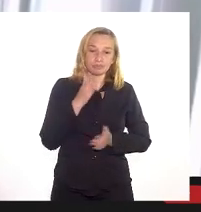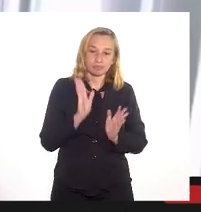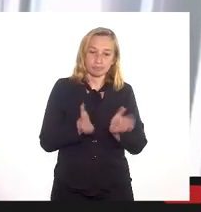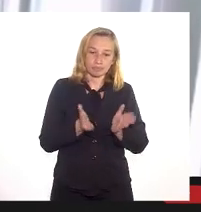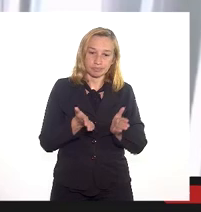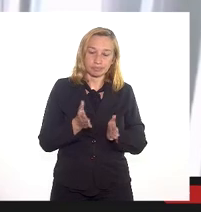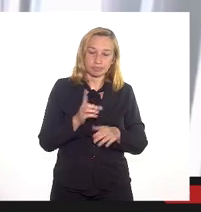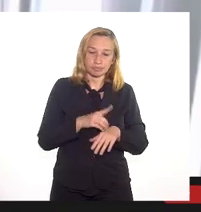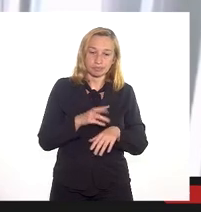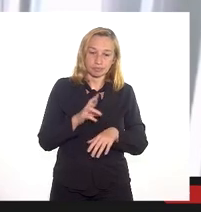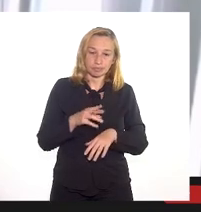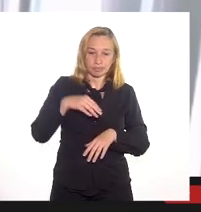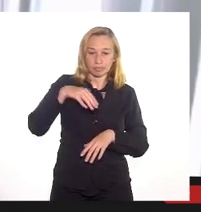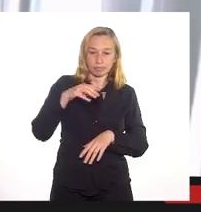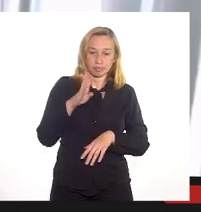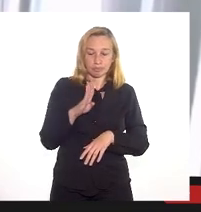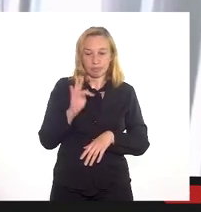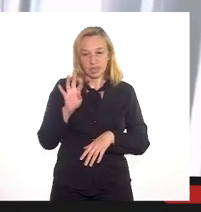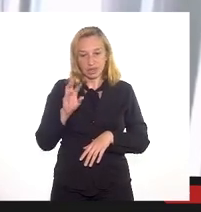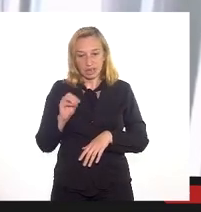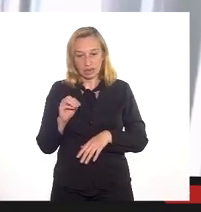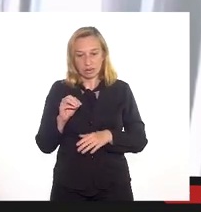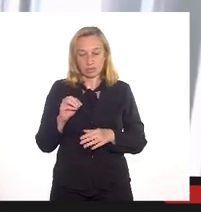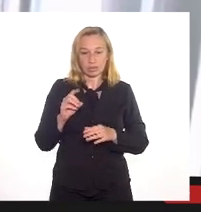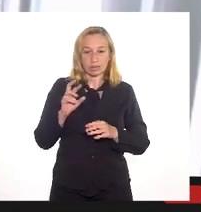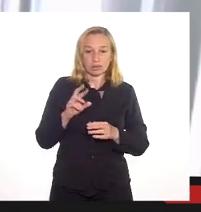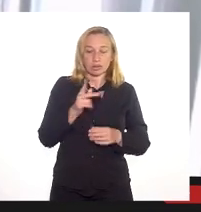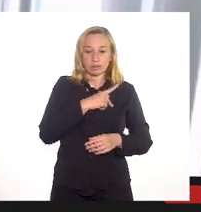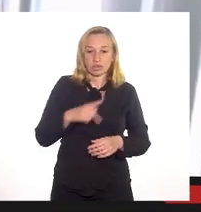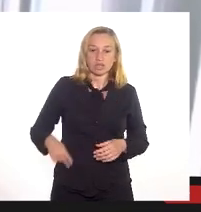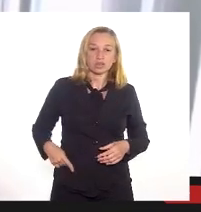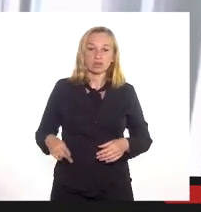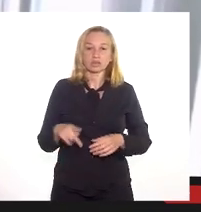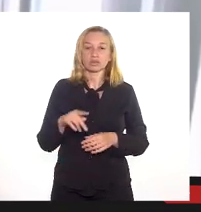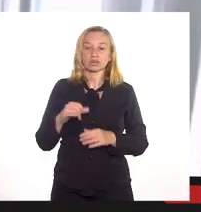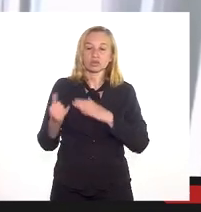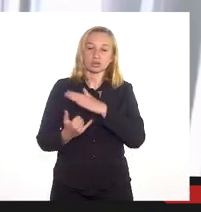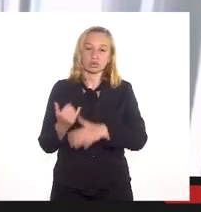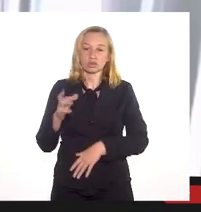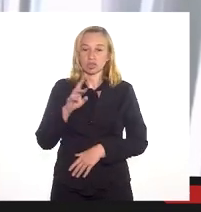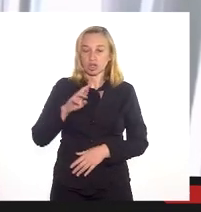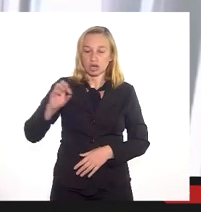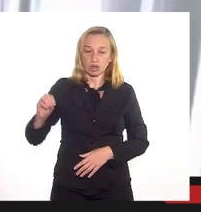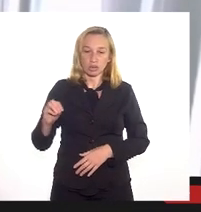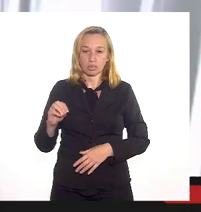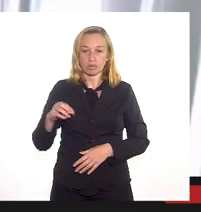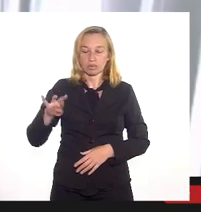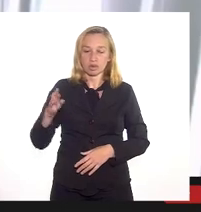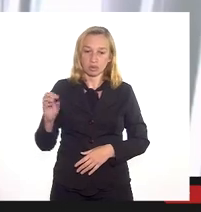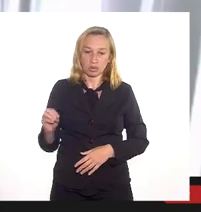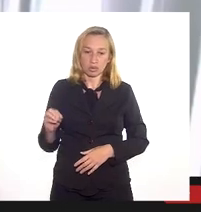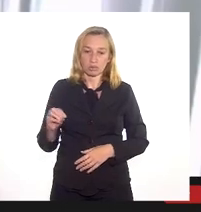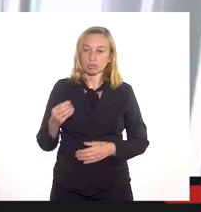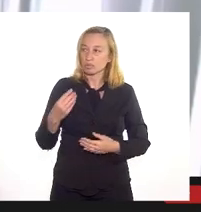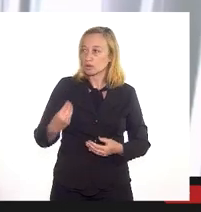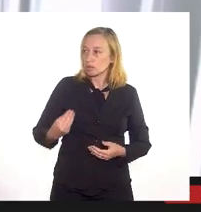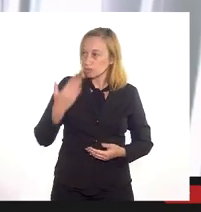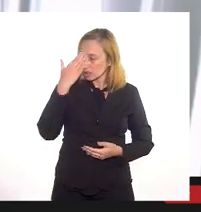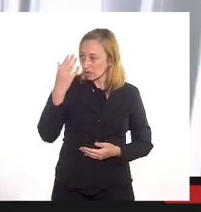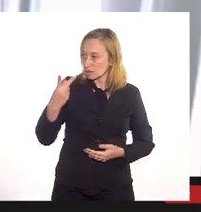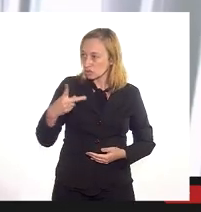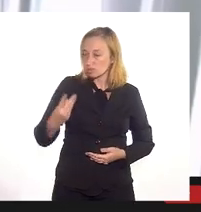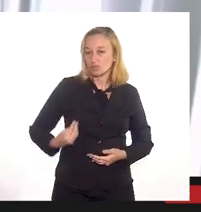ao doutor Bernardo Santoro, presidente do Instituto Rio Metrópole. Obrigado por sua presença. Presidente,